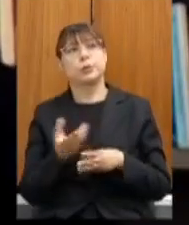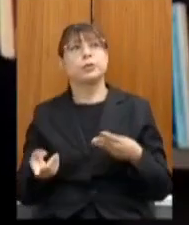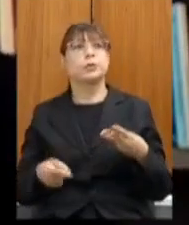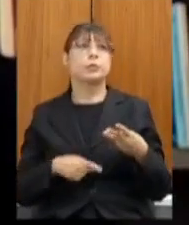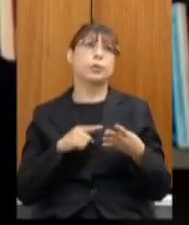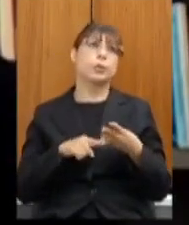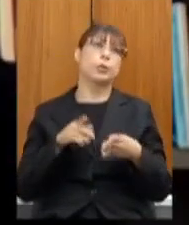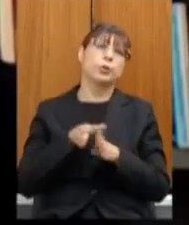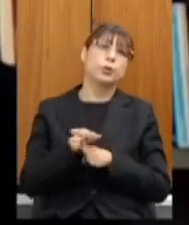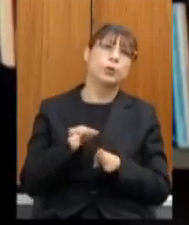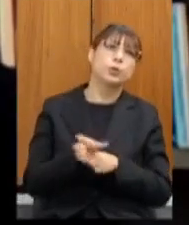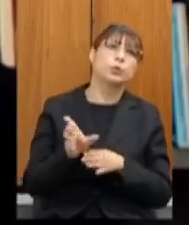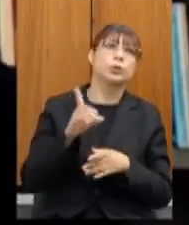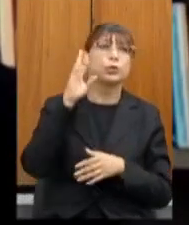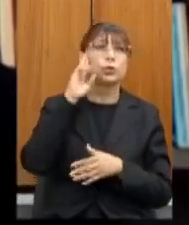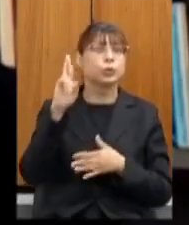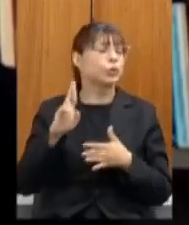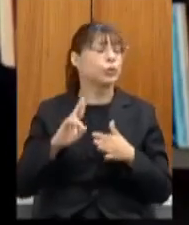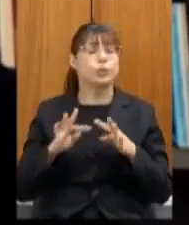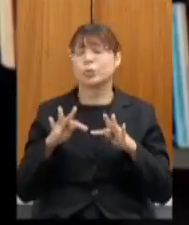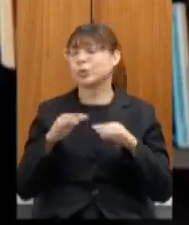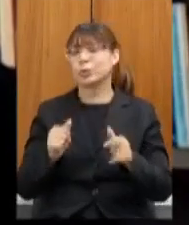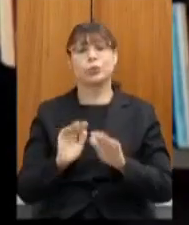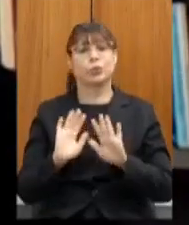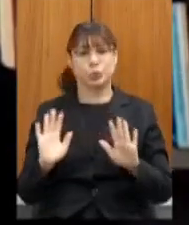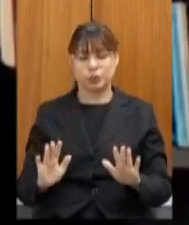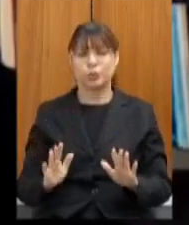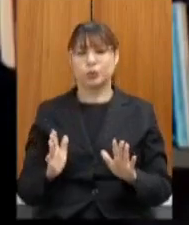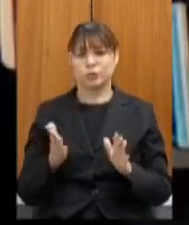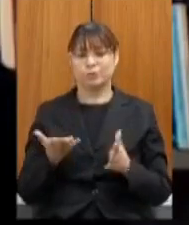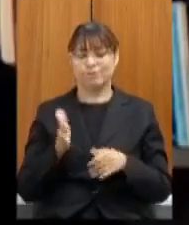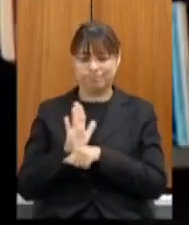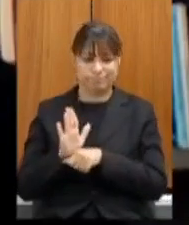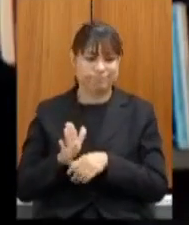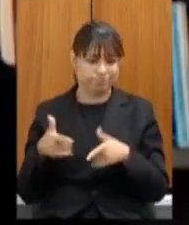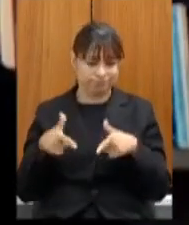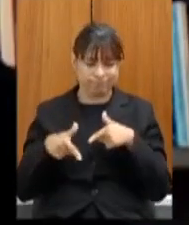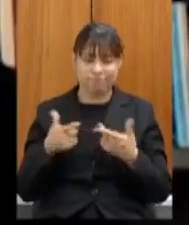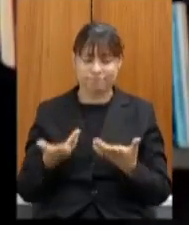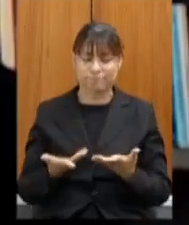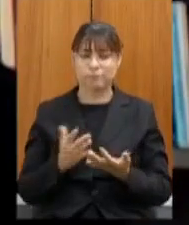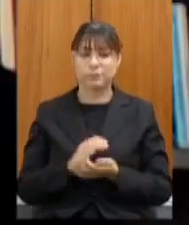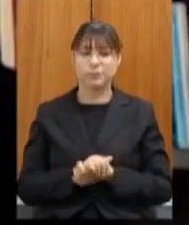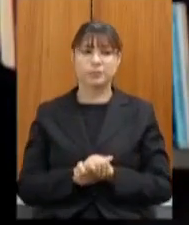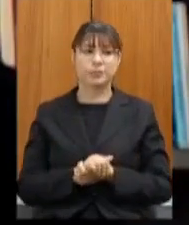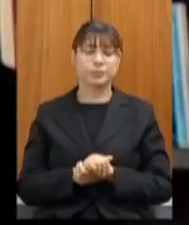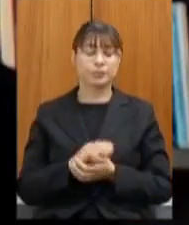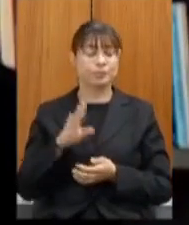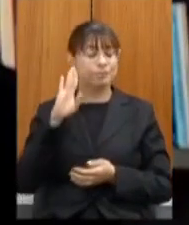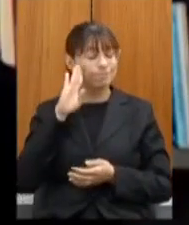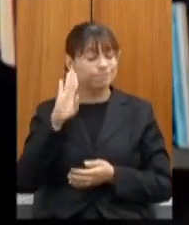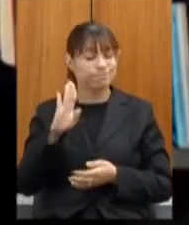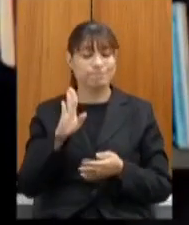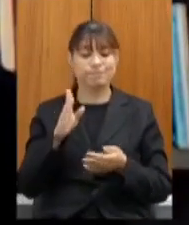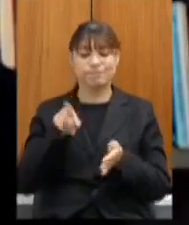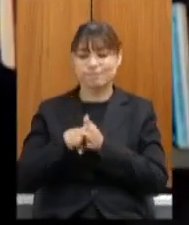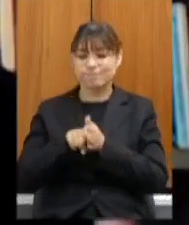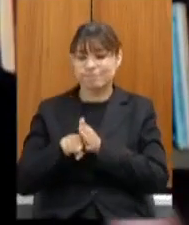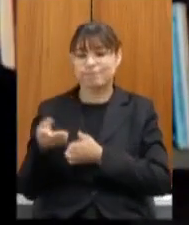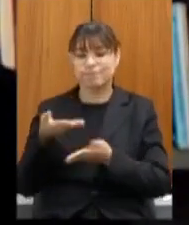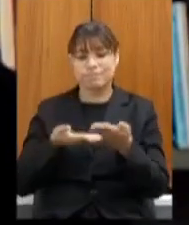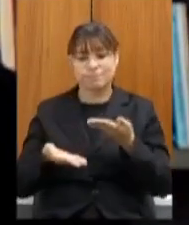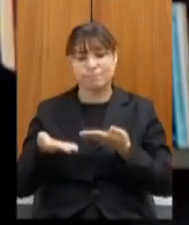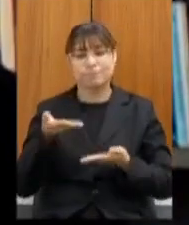orientadores diretores inspectores e auxiliares em geral é uma maior consulta maior